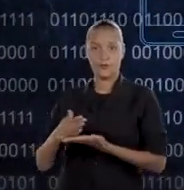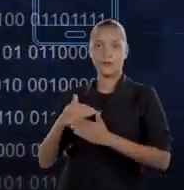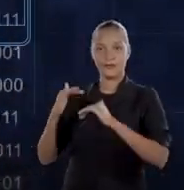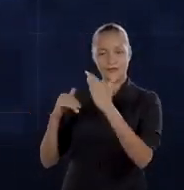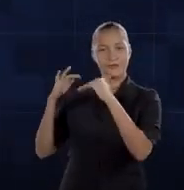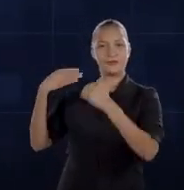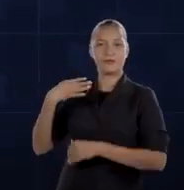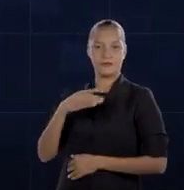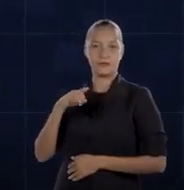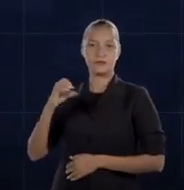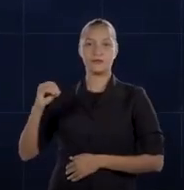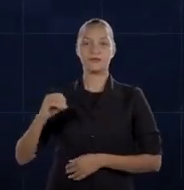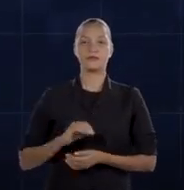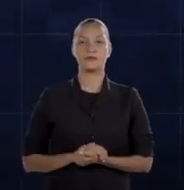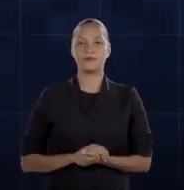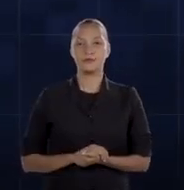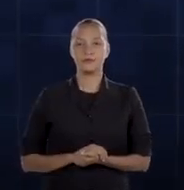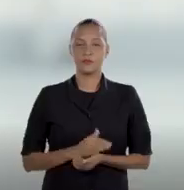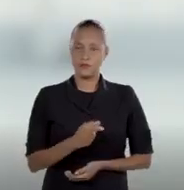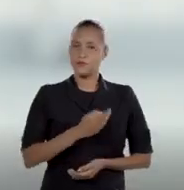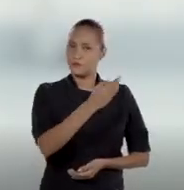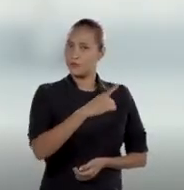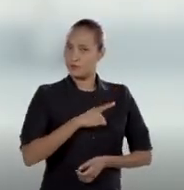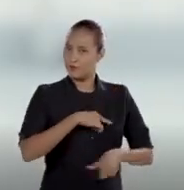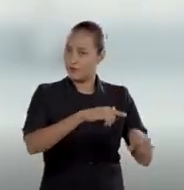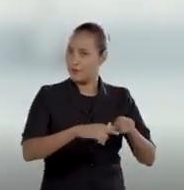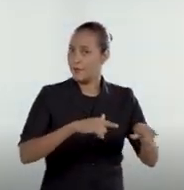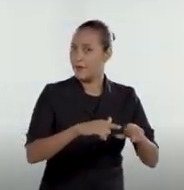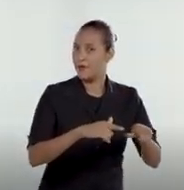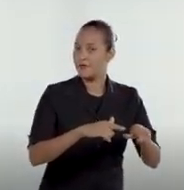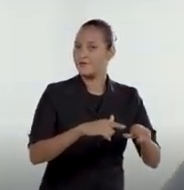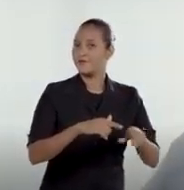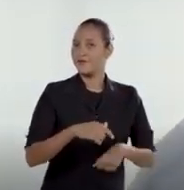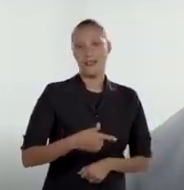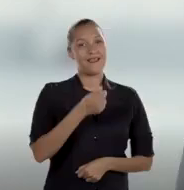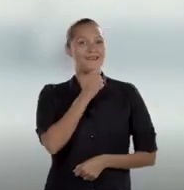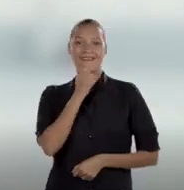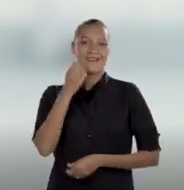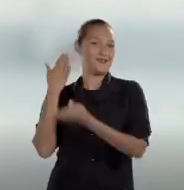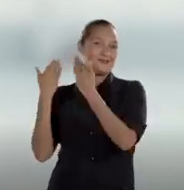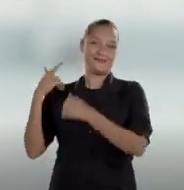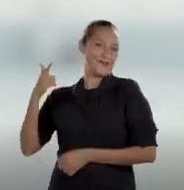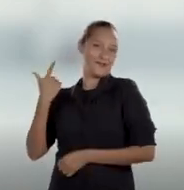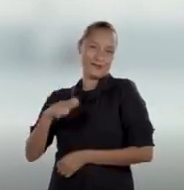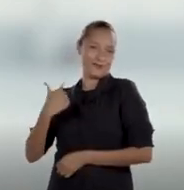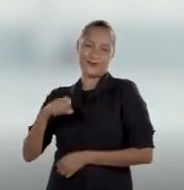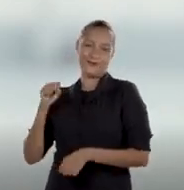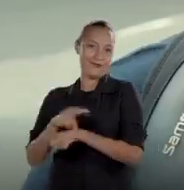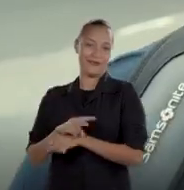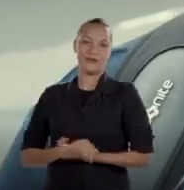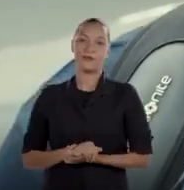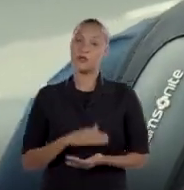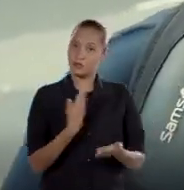Está chegando a Revolução 4.0. O futuro do emprego é feito de vagas que não existiam há bem pouco